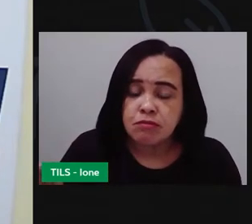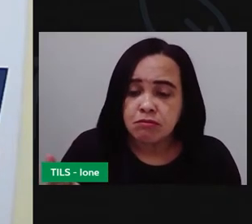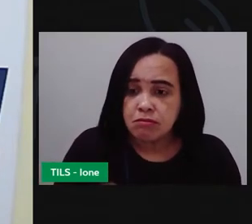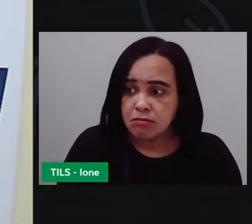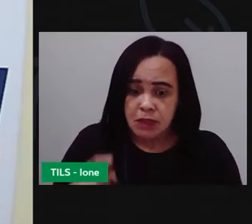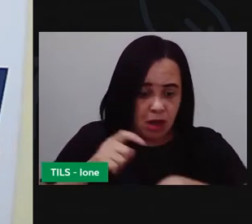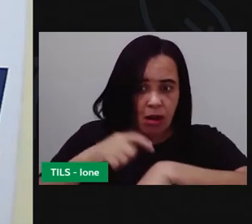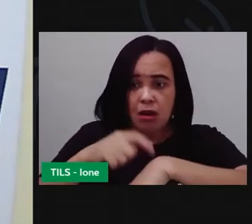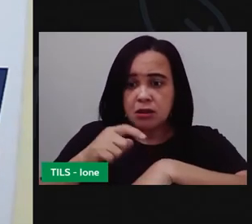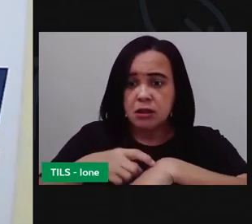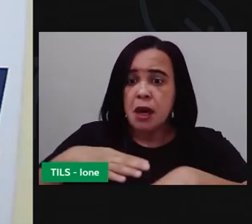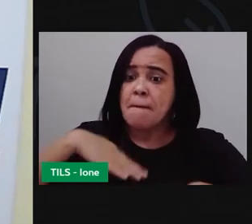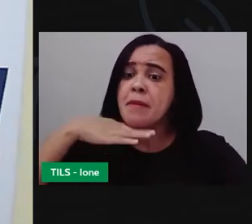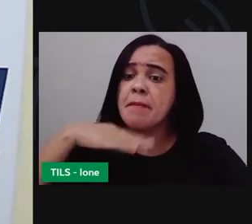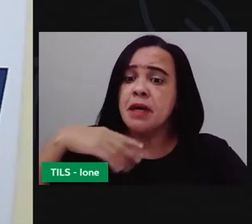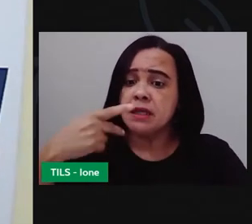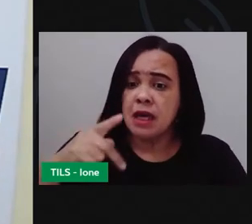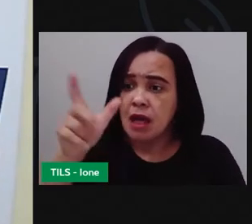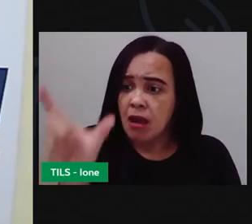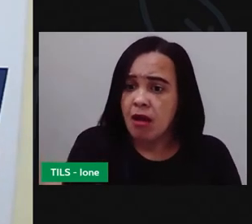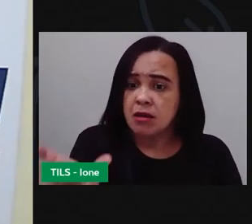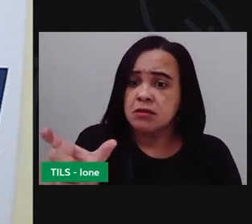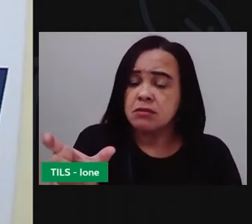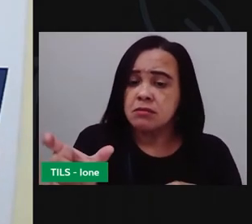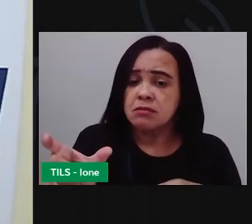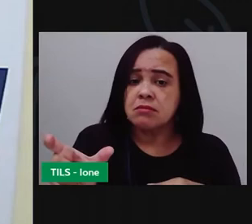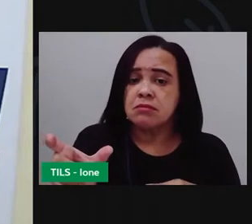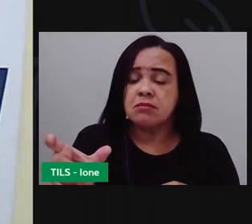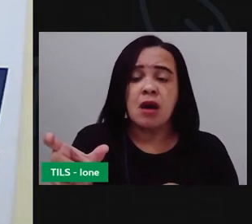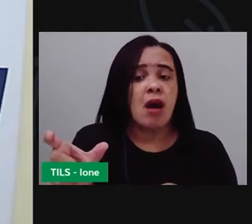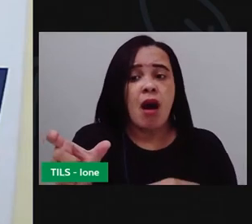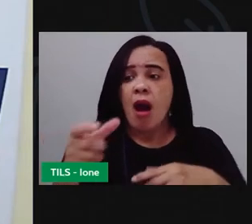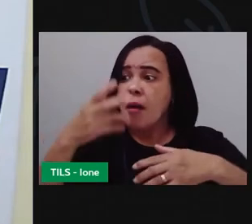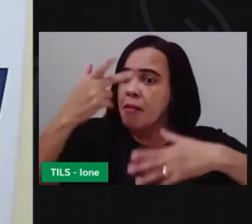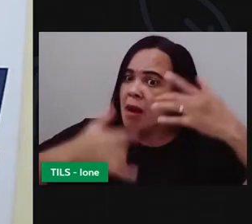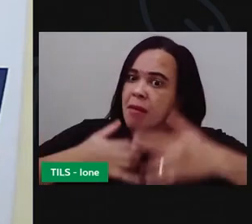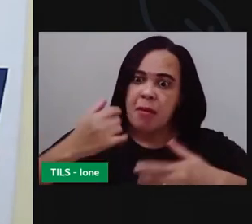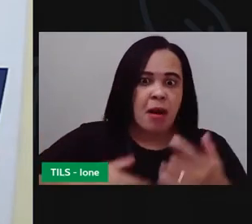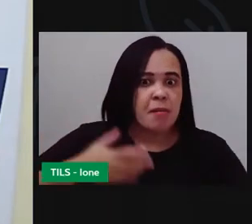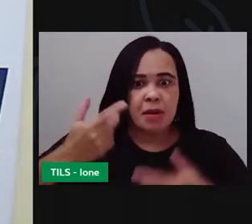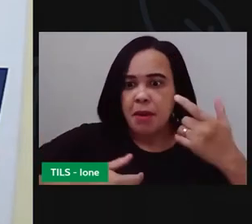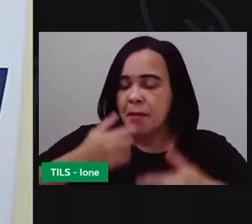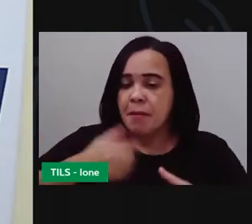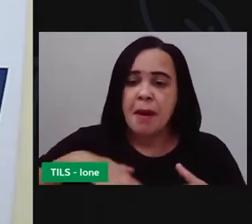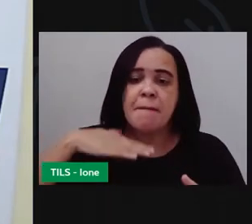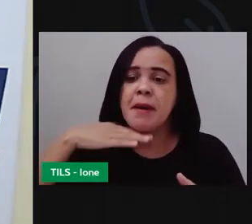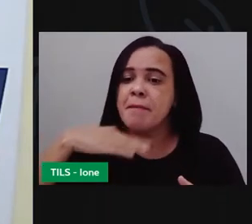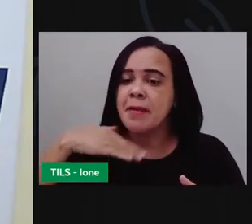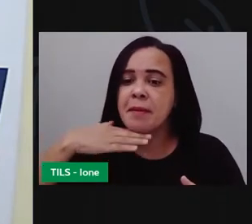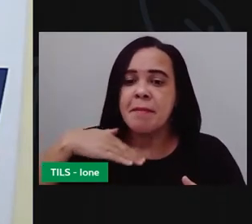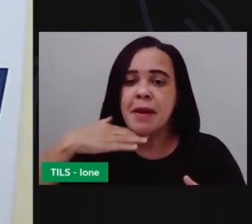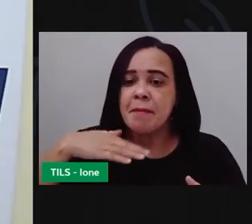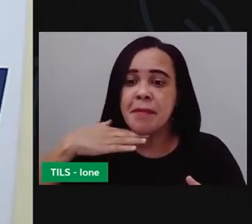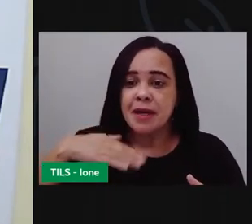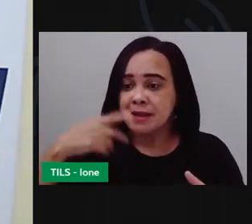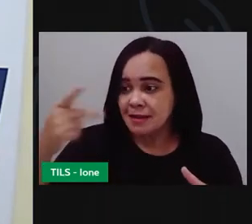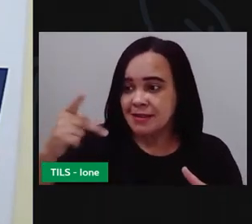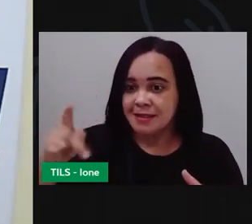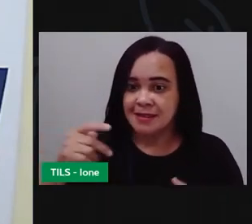nessa hora, a mãe dela apareceu e foi logo contando. A mãe dela, que era uma mulata